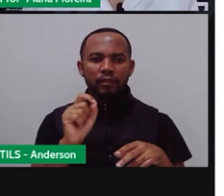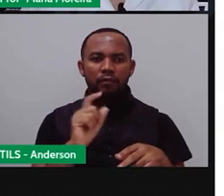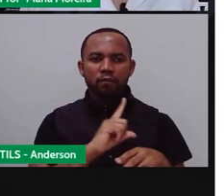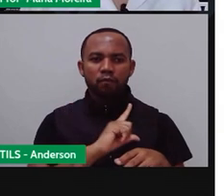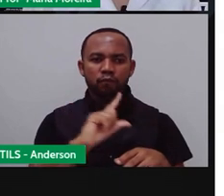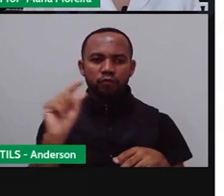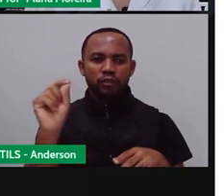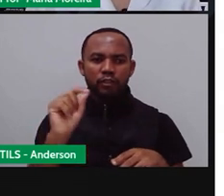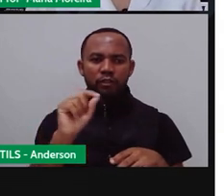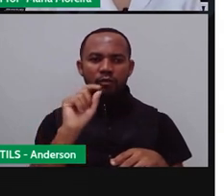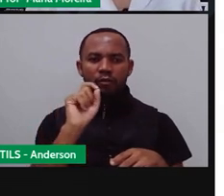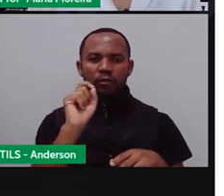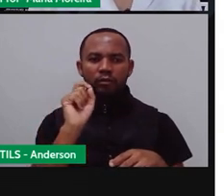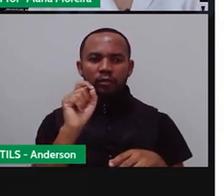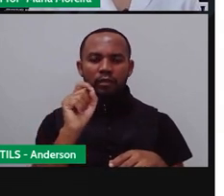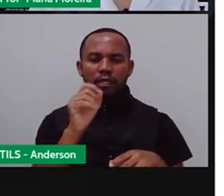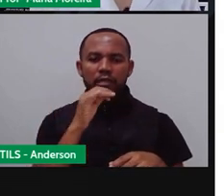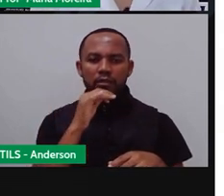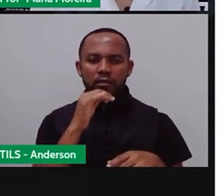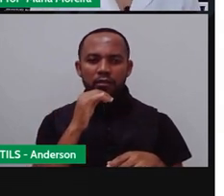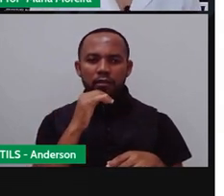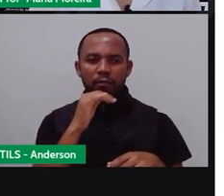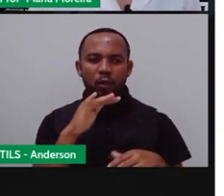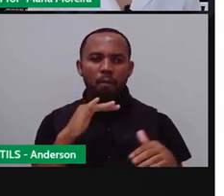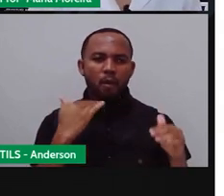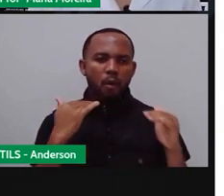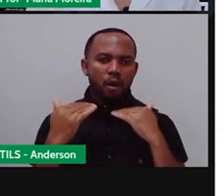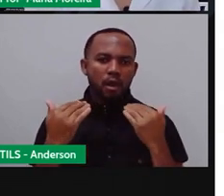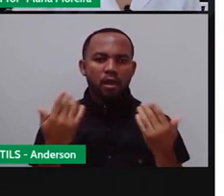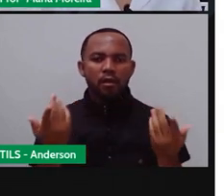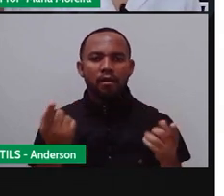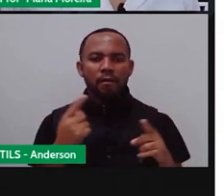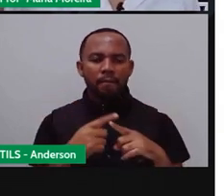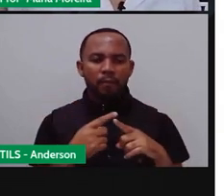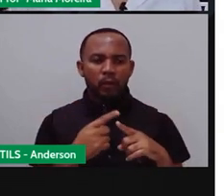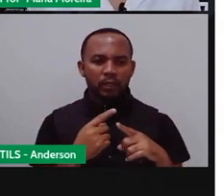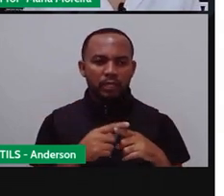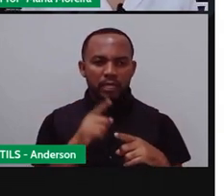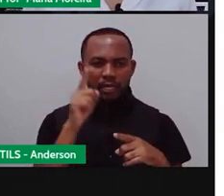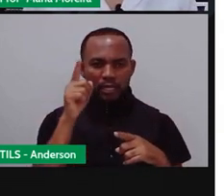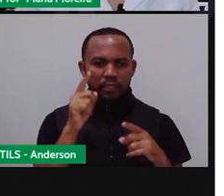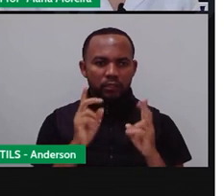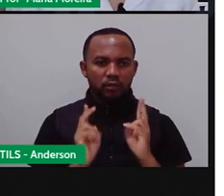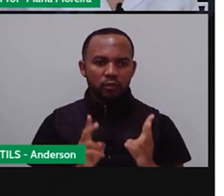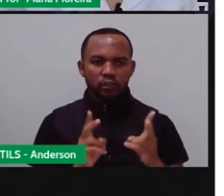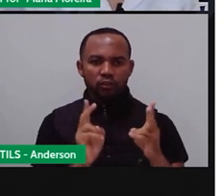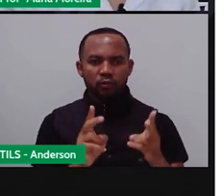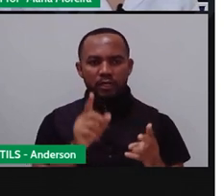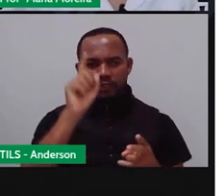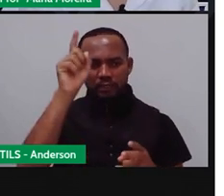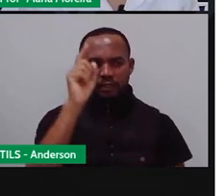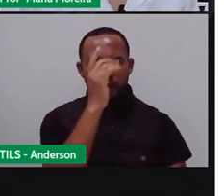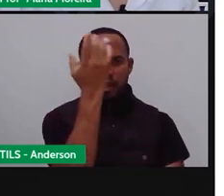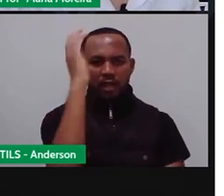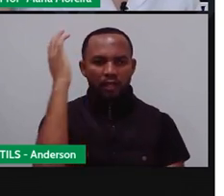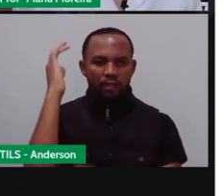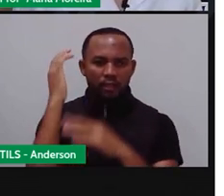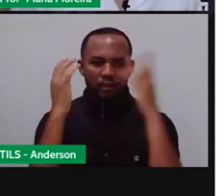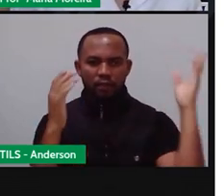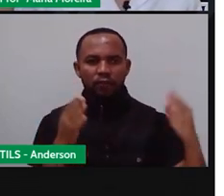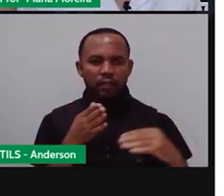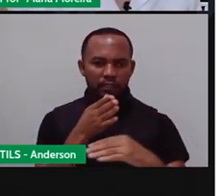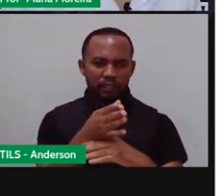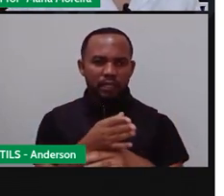extinção através da domesticação. Por quê? Se eles continuassem na floresta, se eles continuassem no habitat natural,